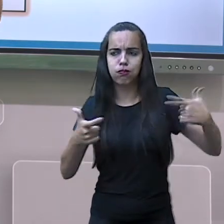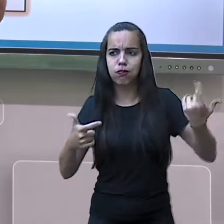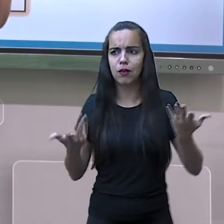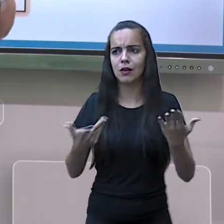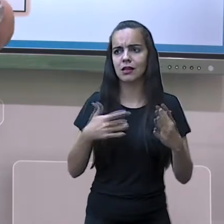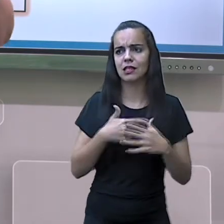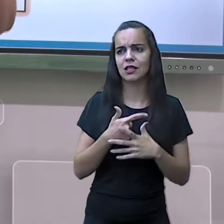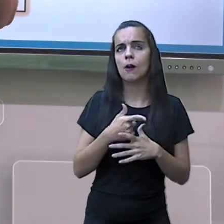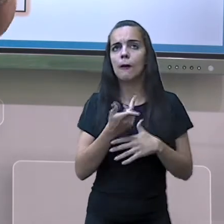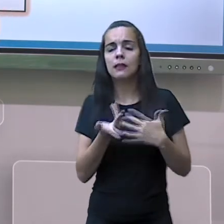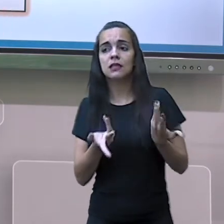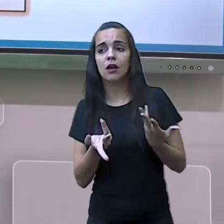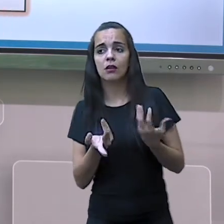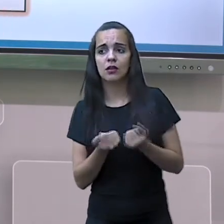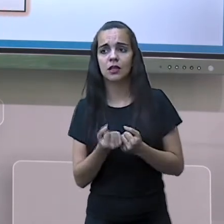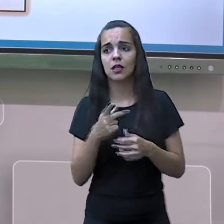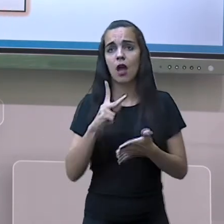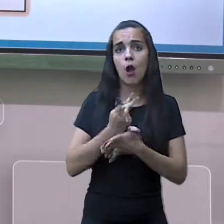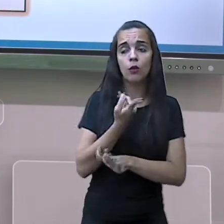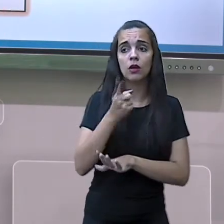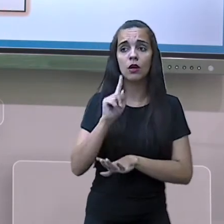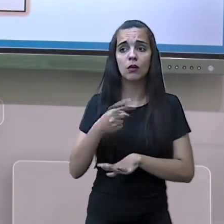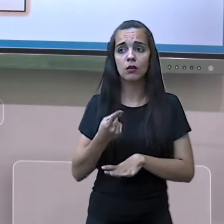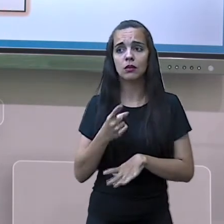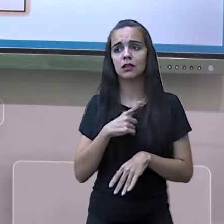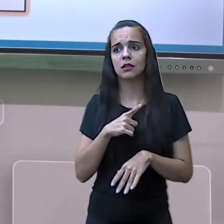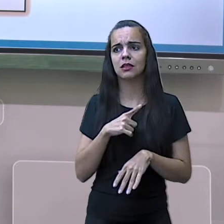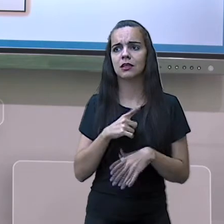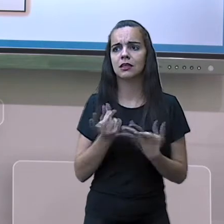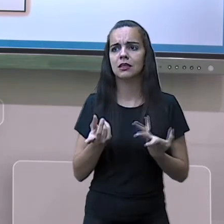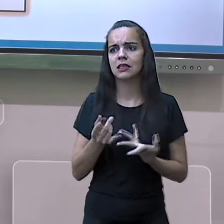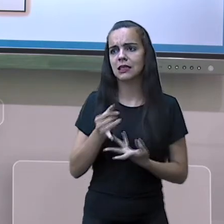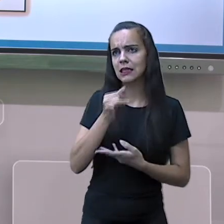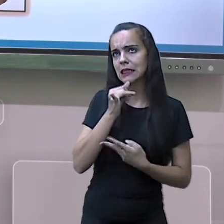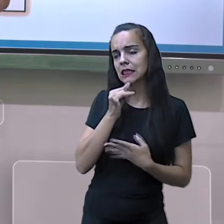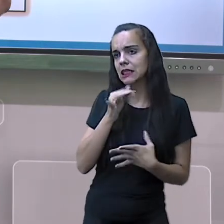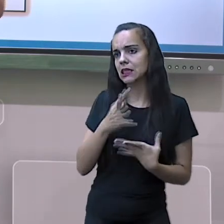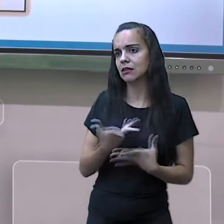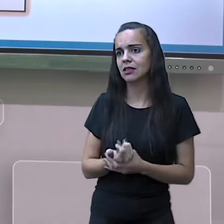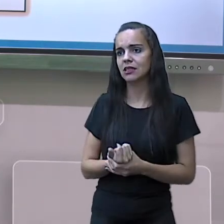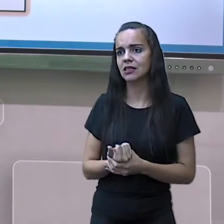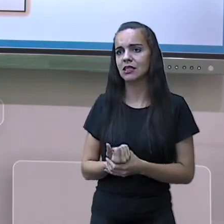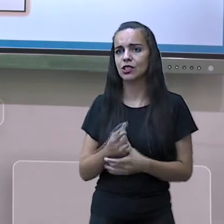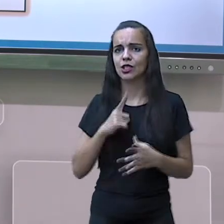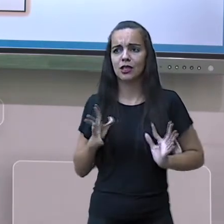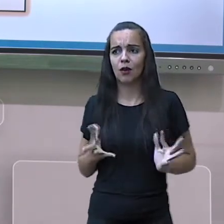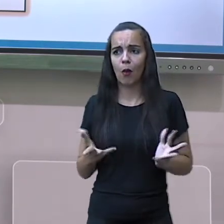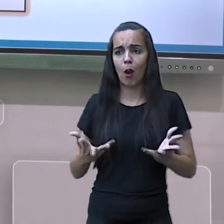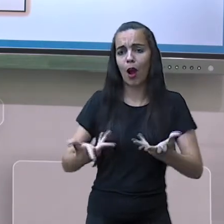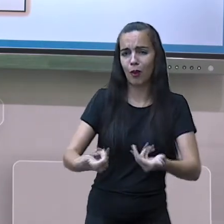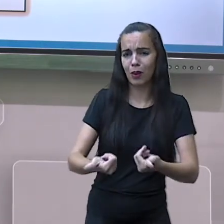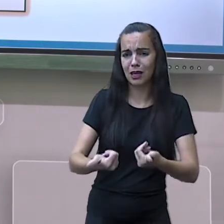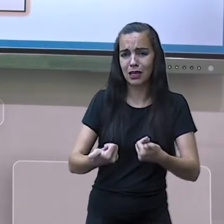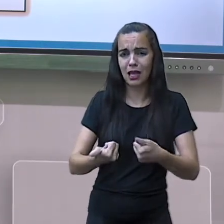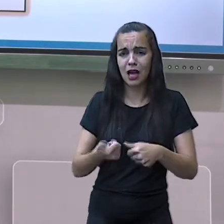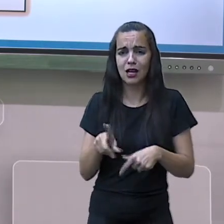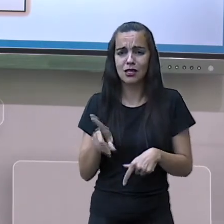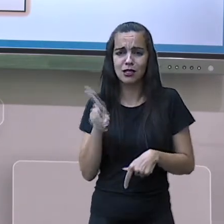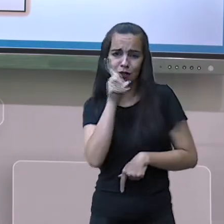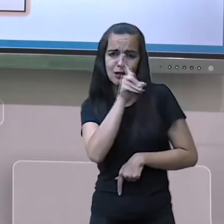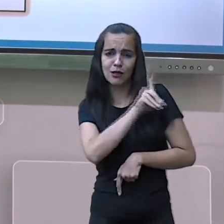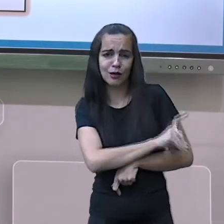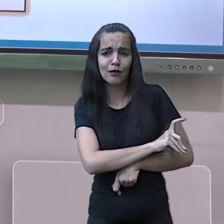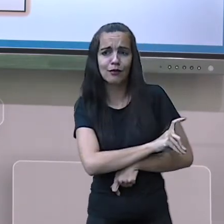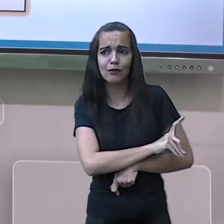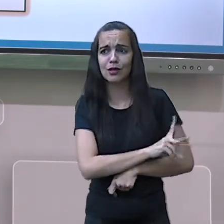e exigindo do poder público a qualidade adequada para que eles